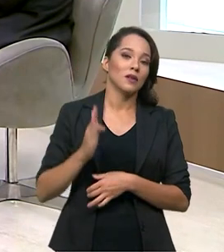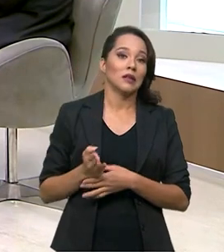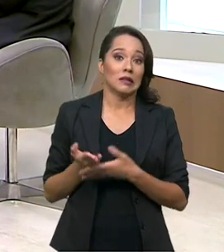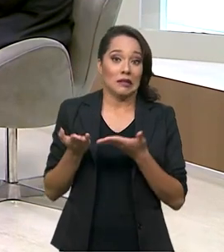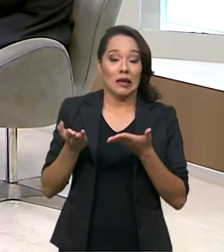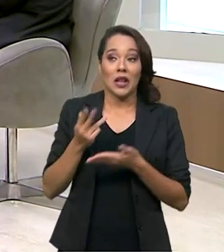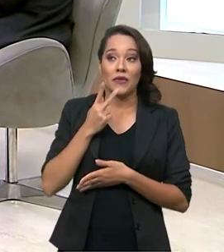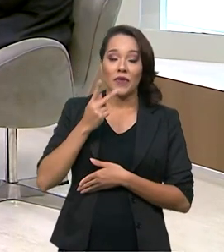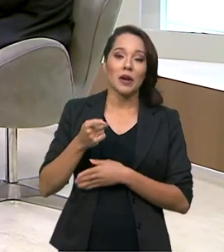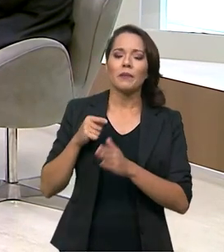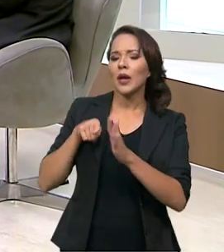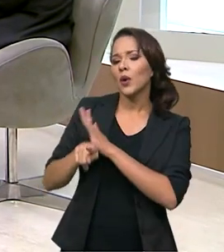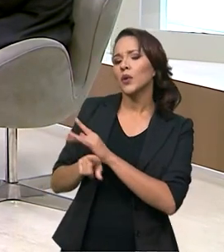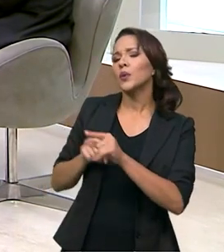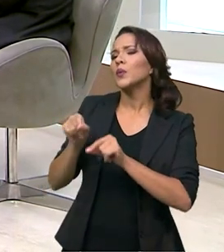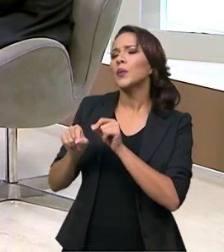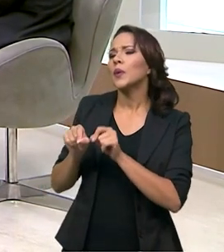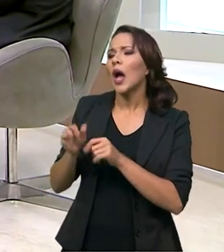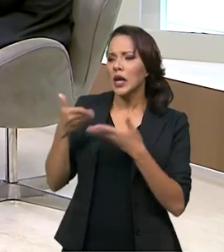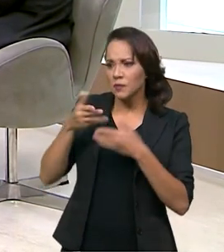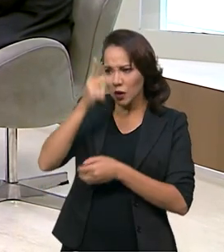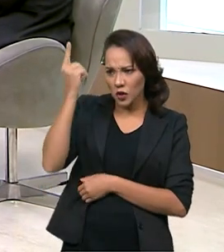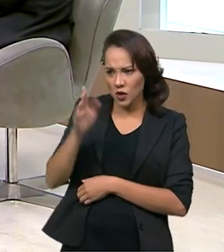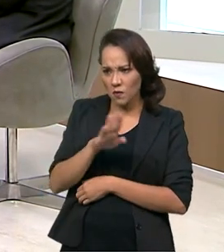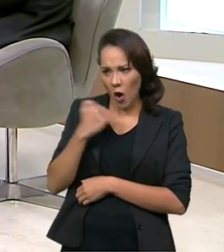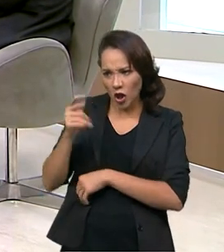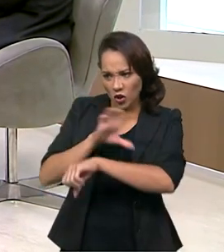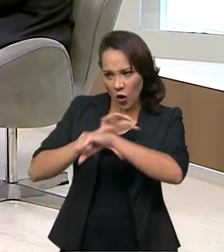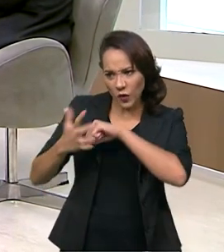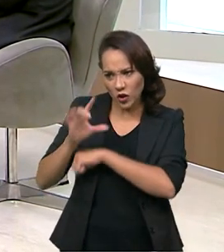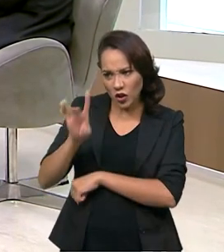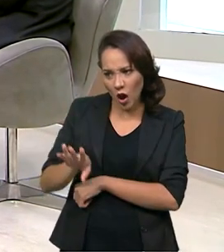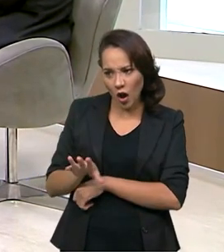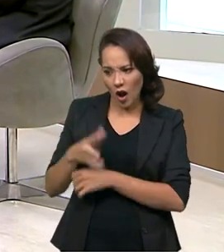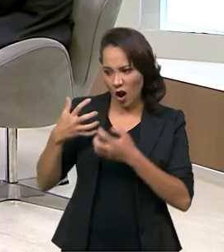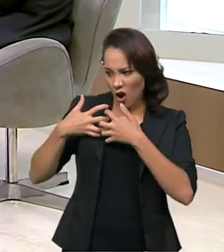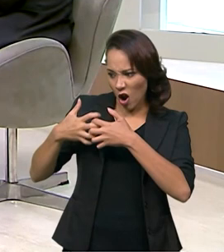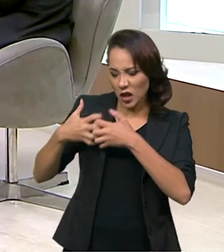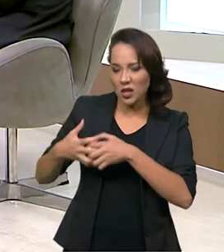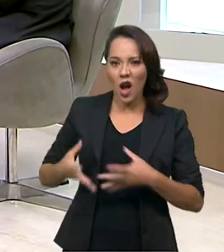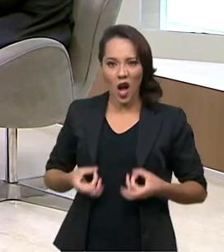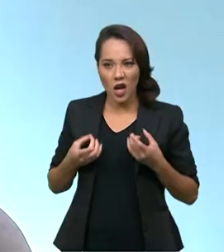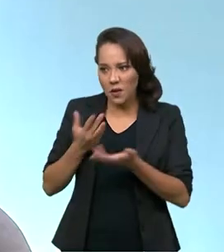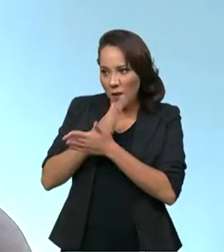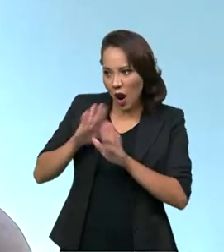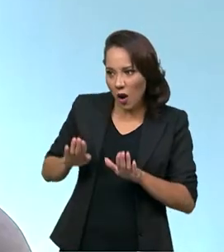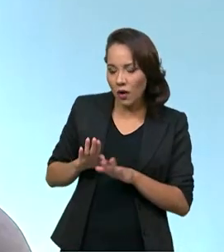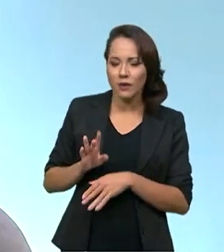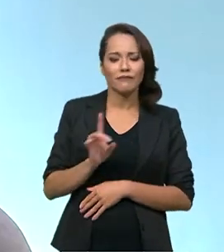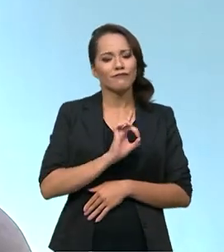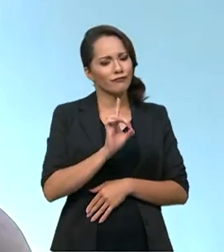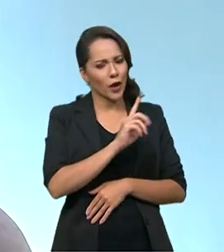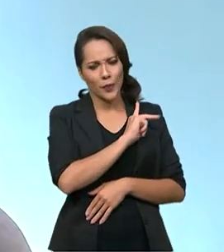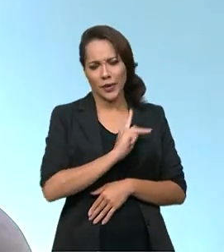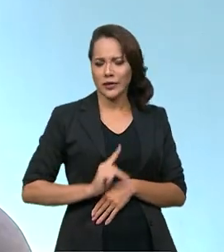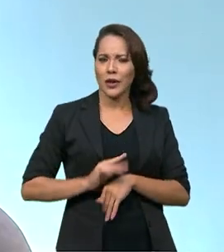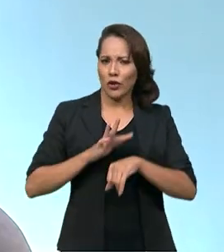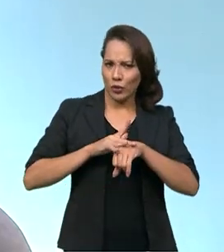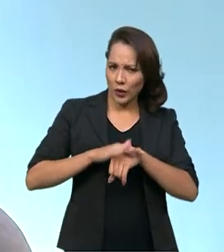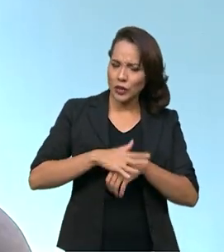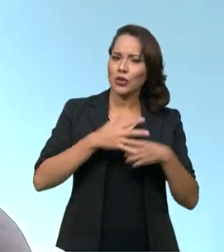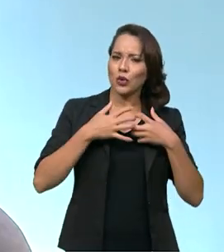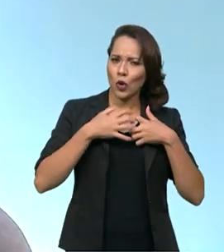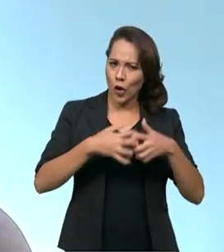dele, ele me perguntou, o Queiroga, as pessoas só morrem de Covid, deixaram de morrer do coração e de câncer? Eu digo, não, presidente. Doenças